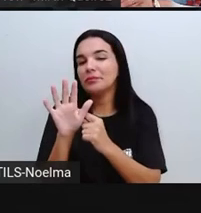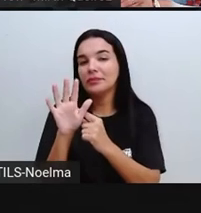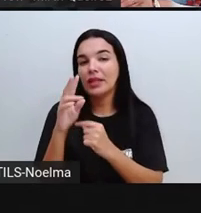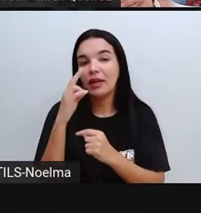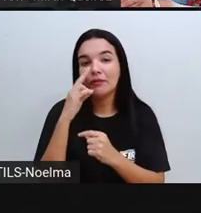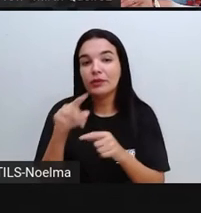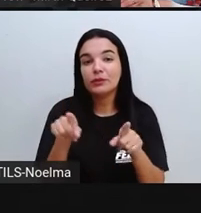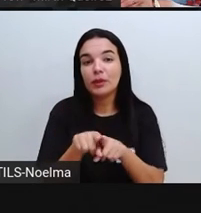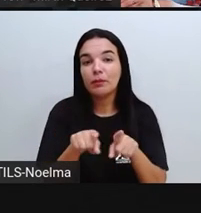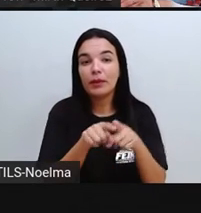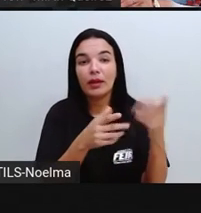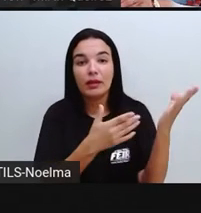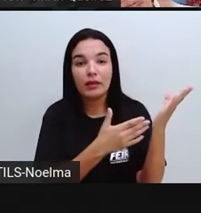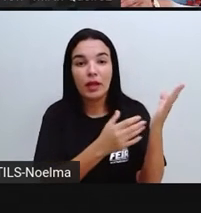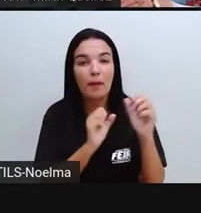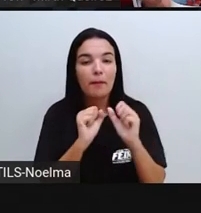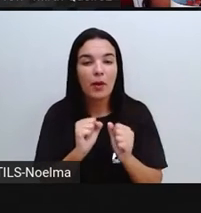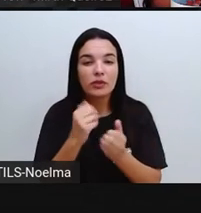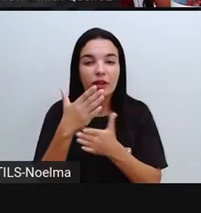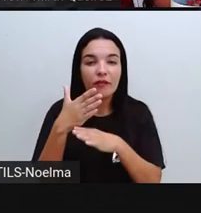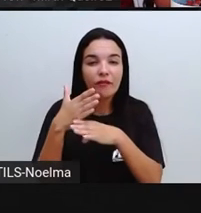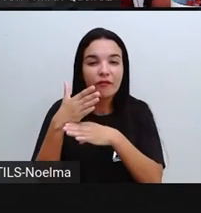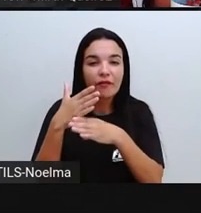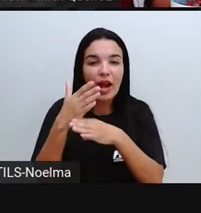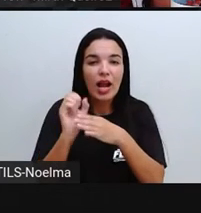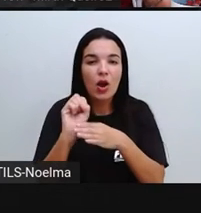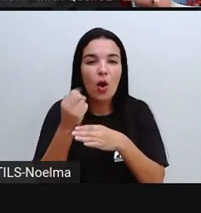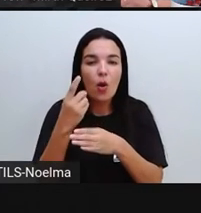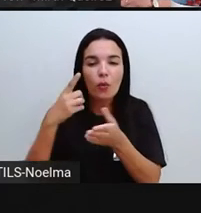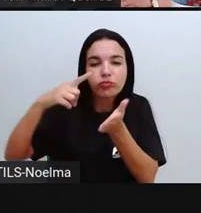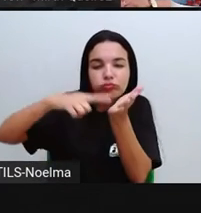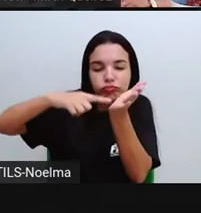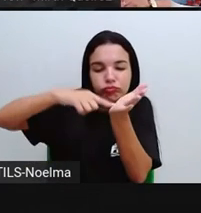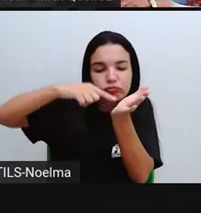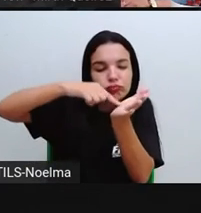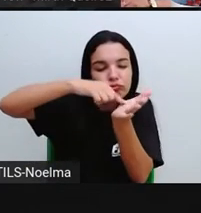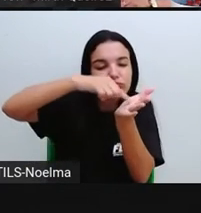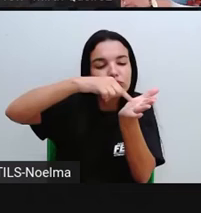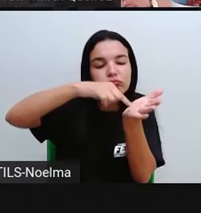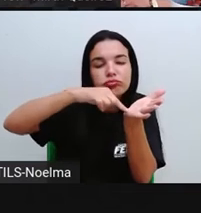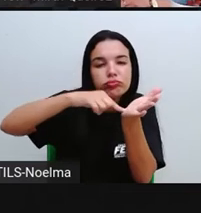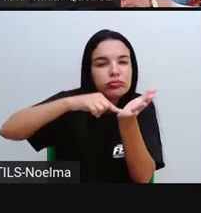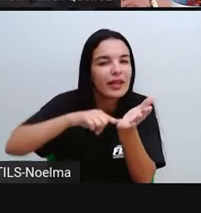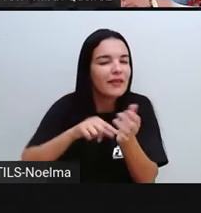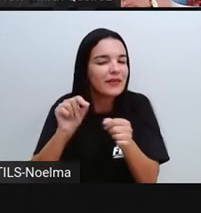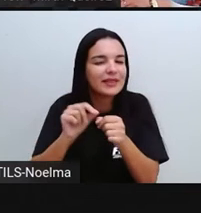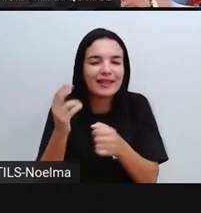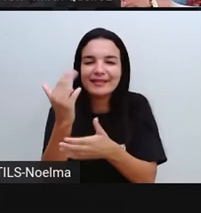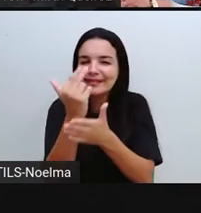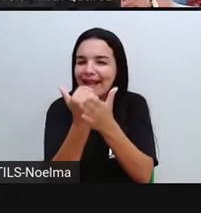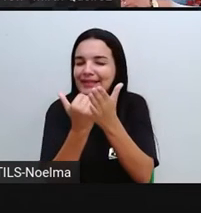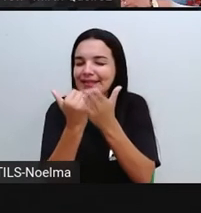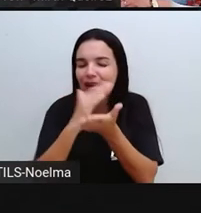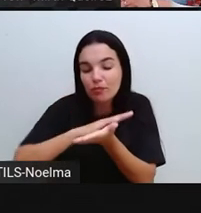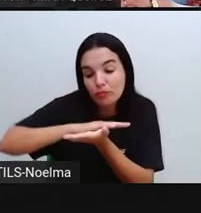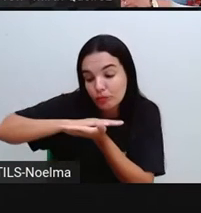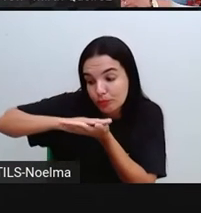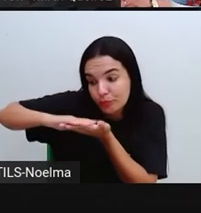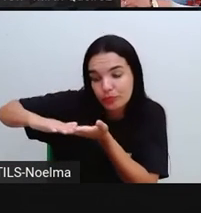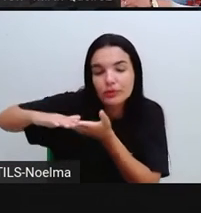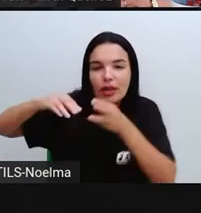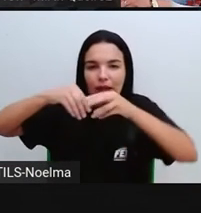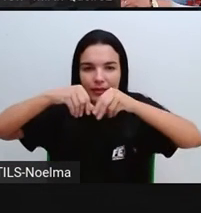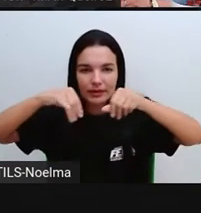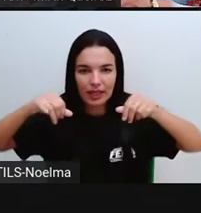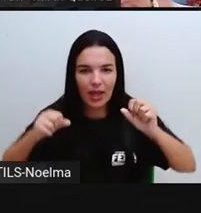podem utilizar também Uma faquinha, né? O próprio dedinho ali Para poder estar produzindo aí Desenhos sobre argila